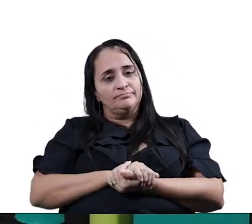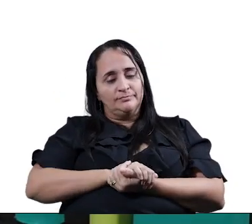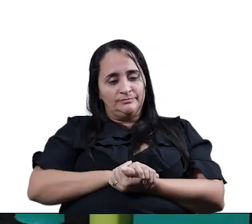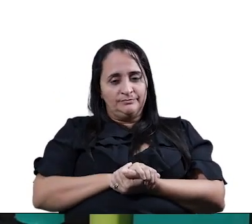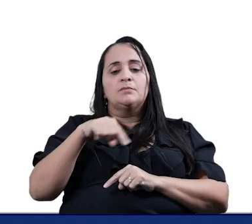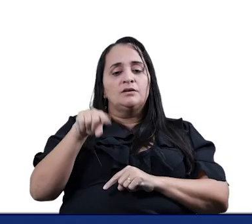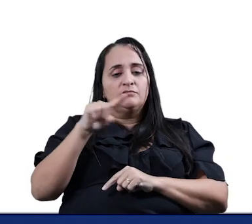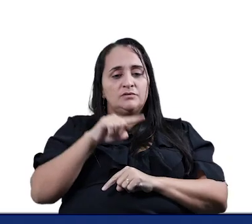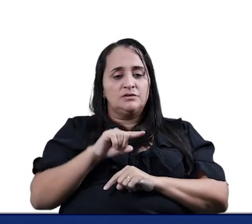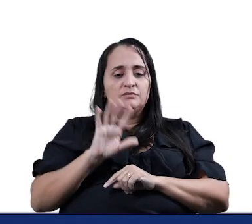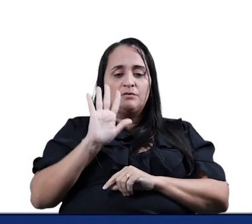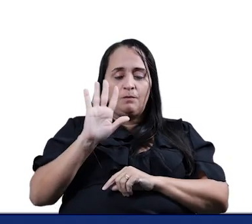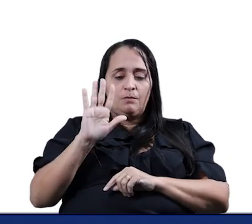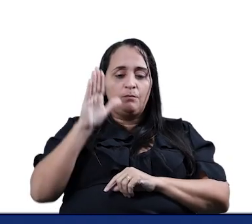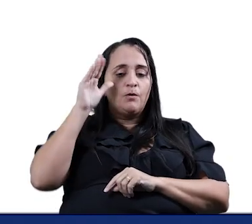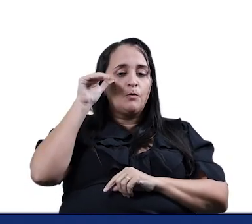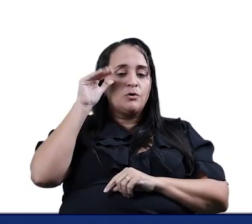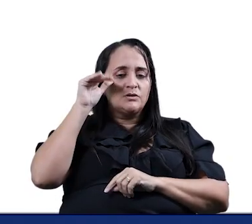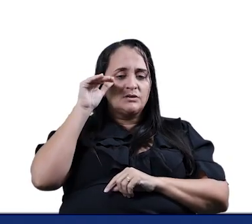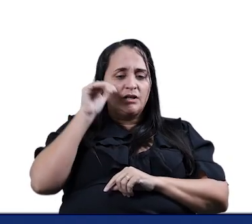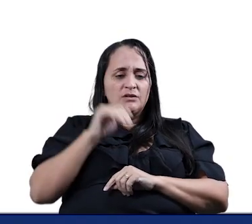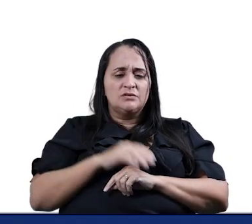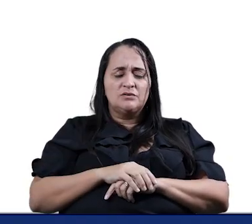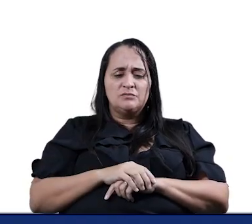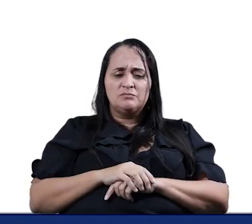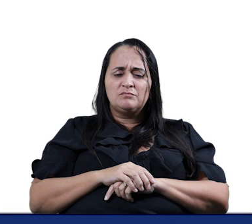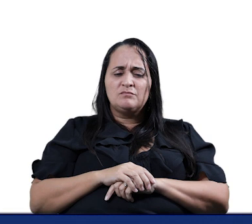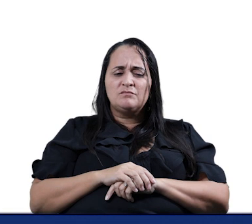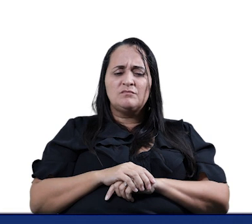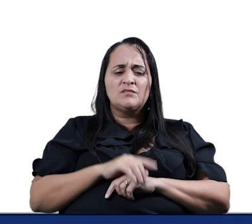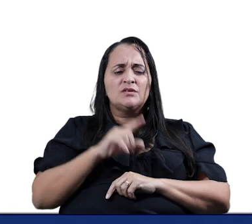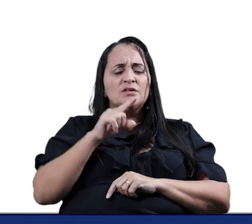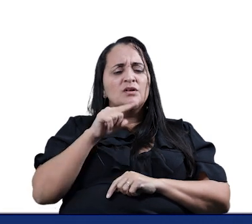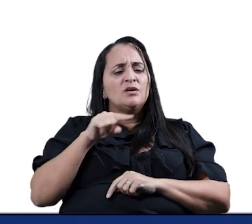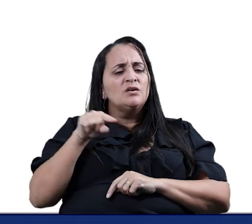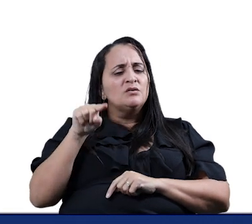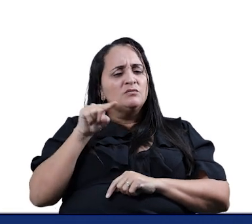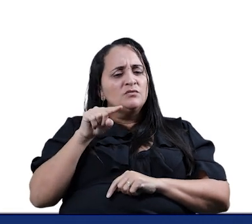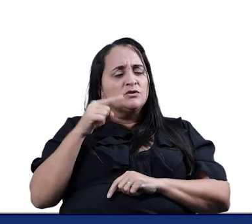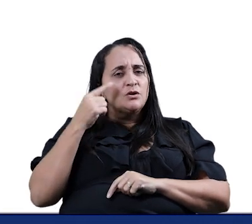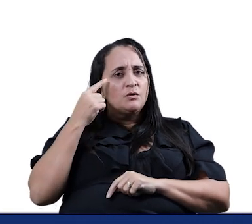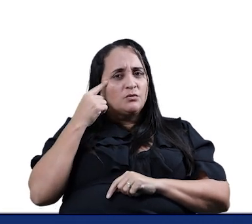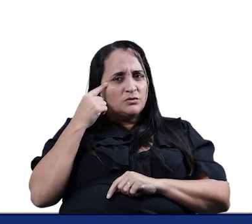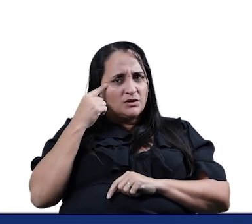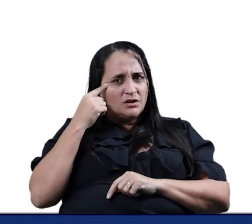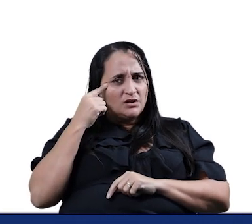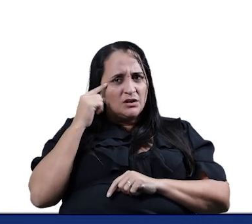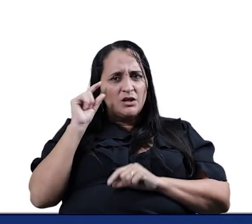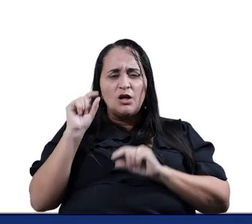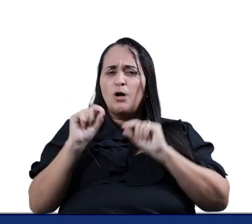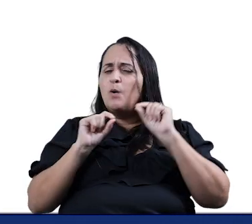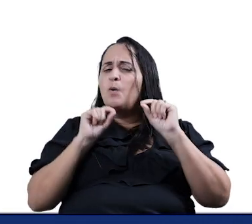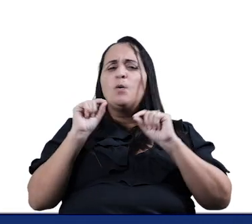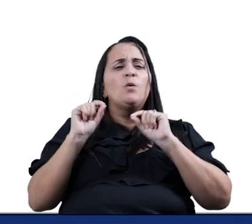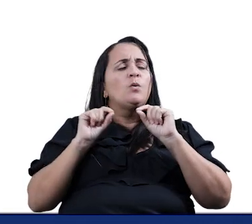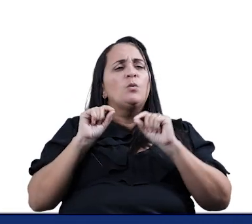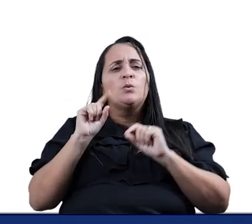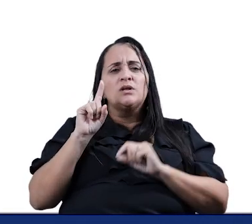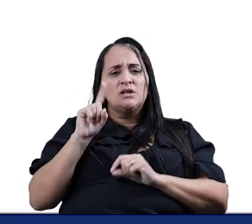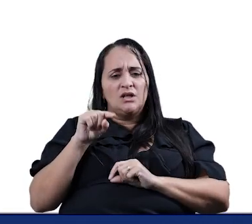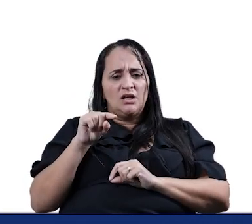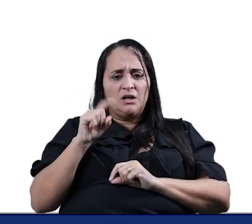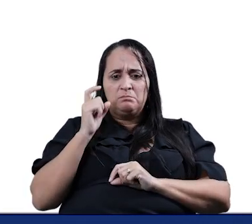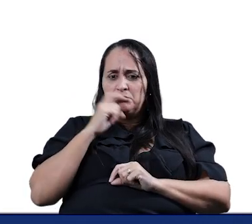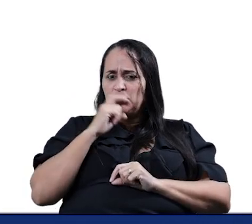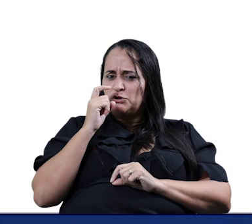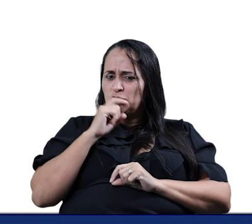Vamos lá Vamos ver Essa curiosidade O que vocês Tudo bem Vamos falar uma coisa Agora O que que é O que